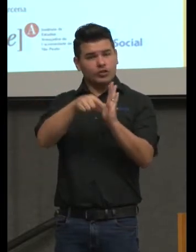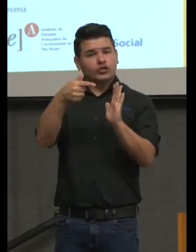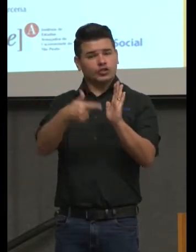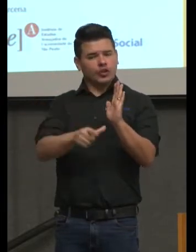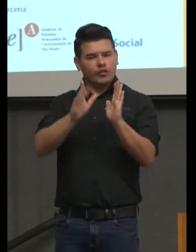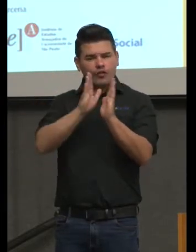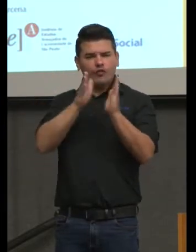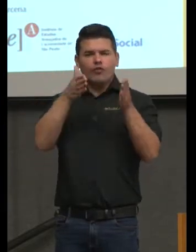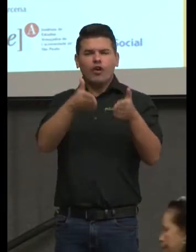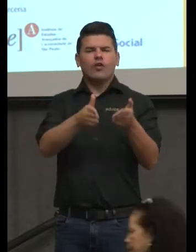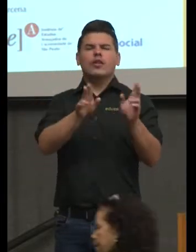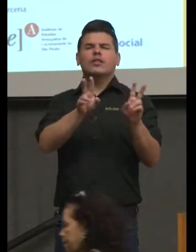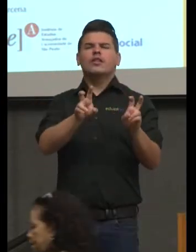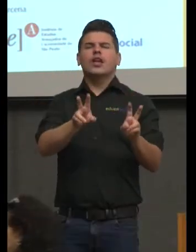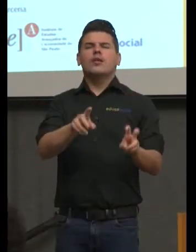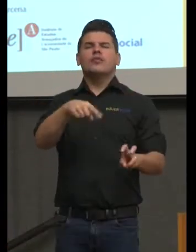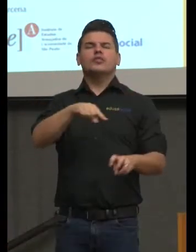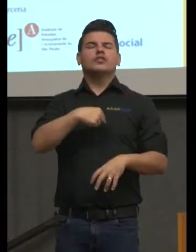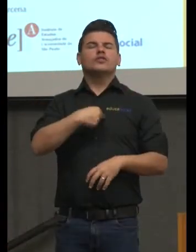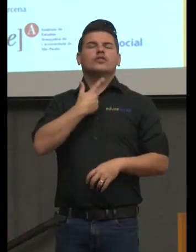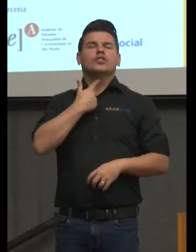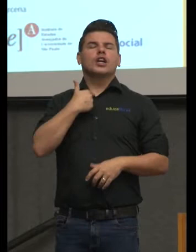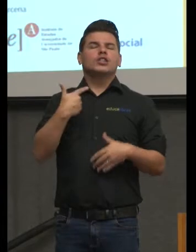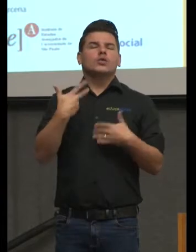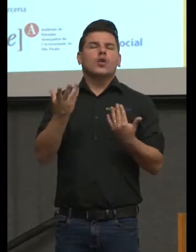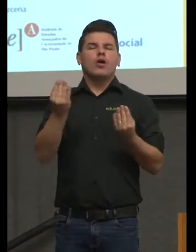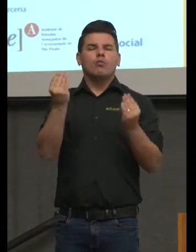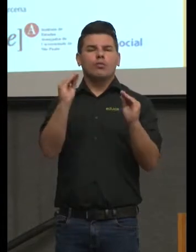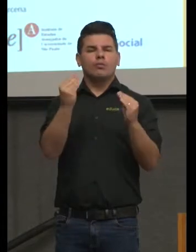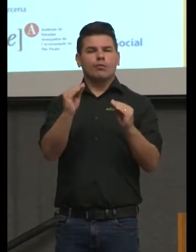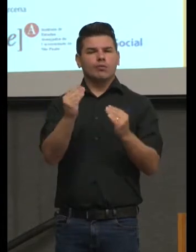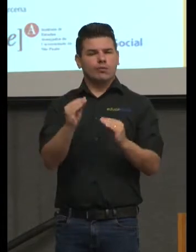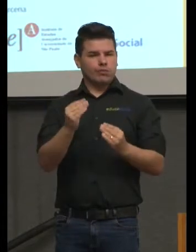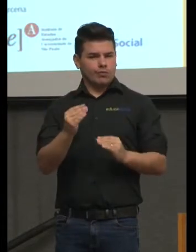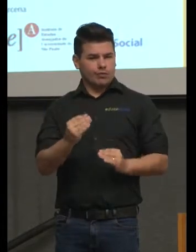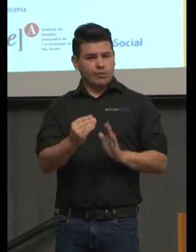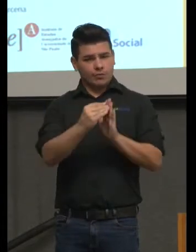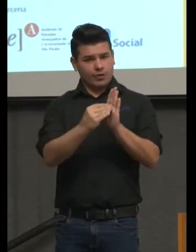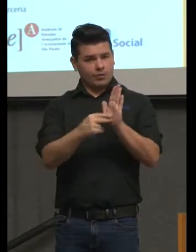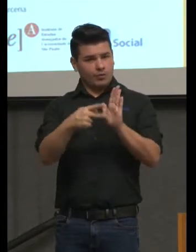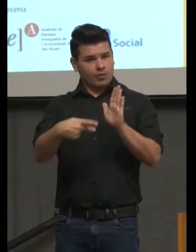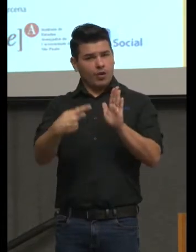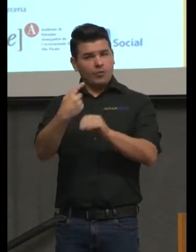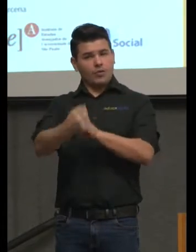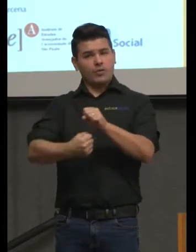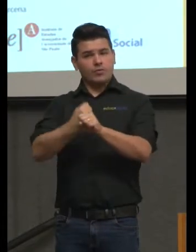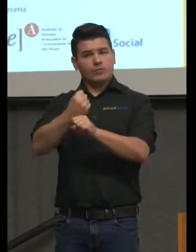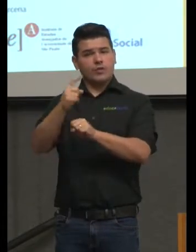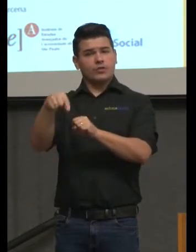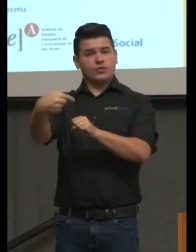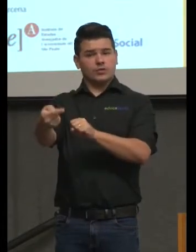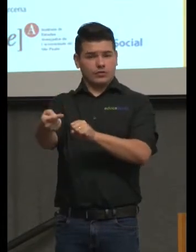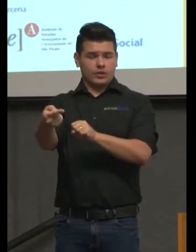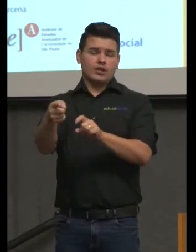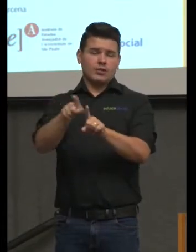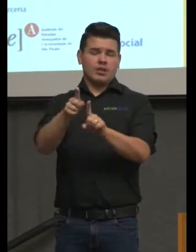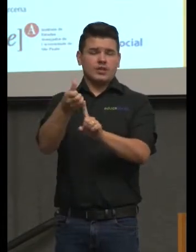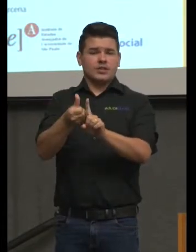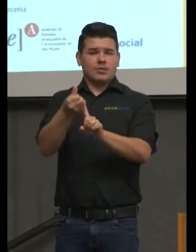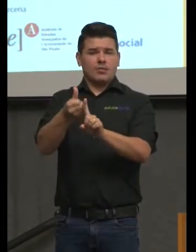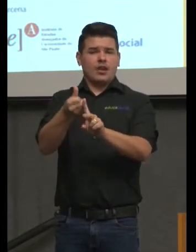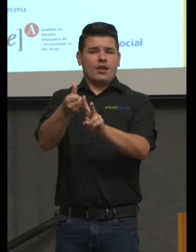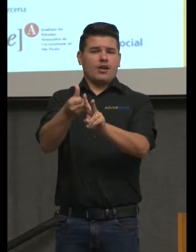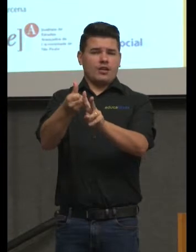específica, dizendo que temas vocês poderiam sugerir. Isso para os próximos semestres.